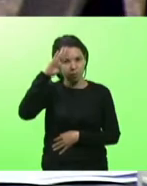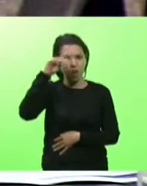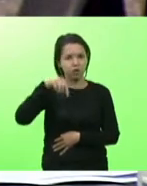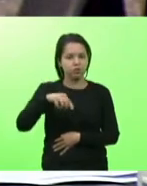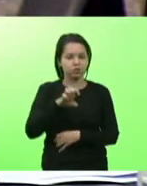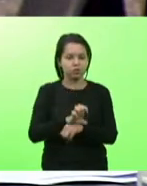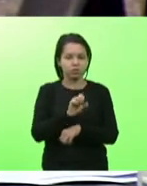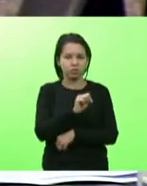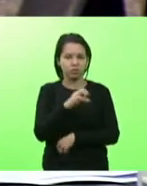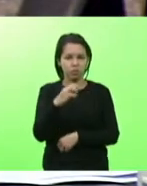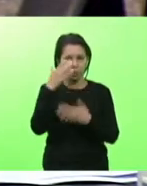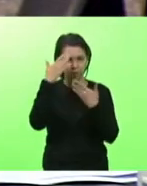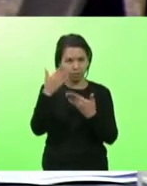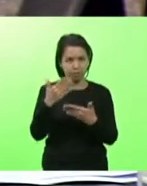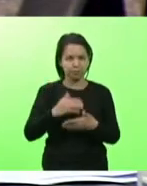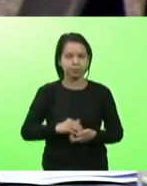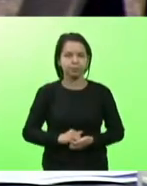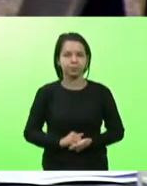Muito obrigado.